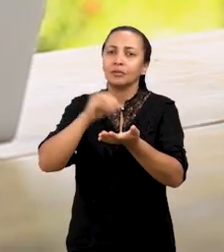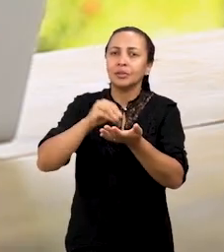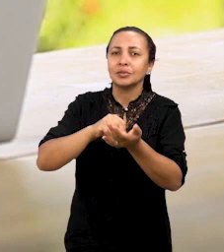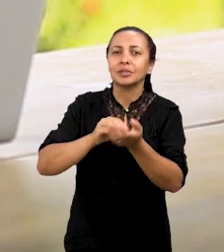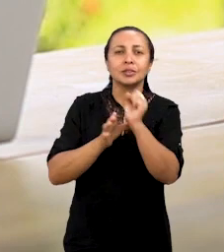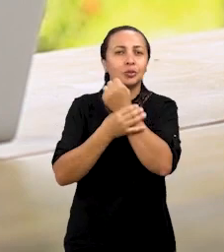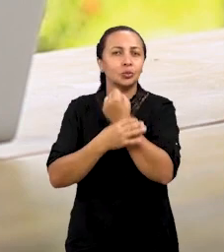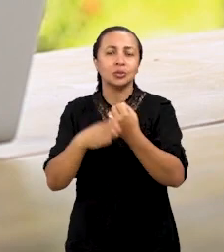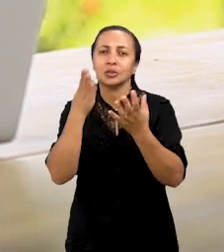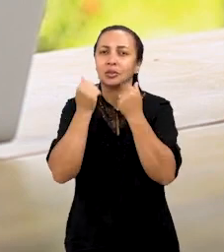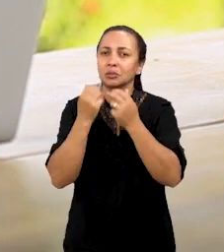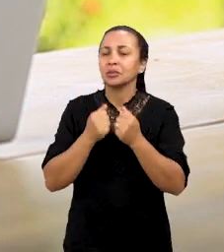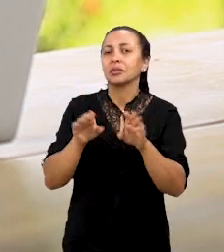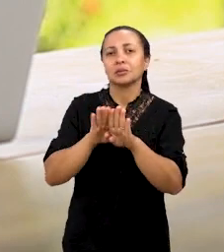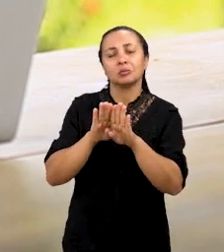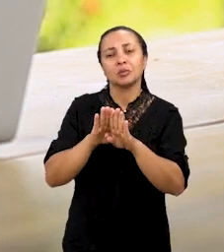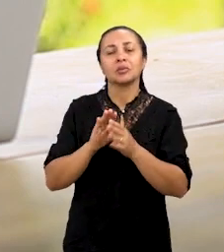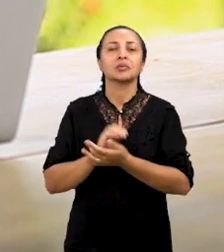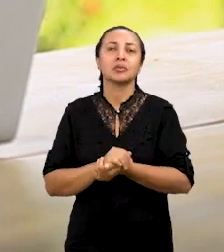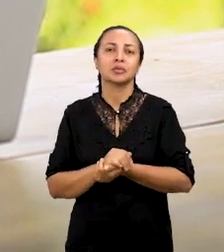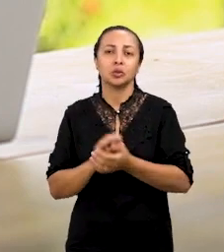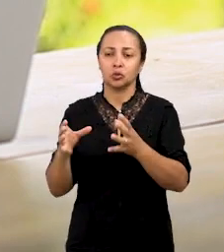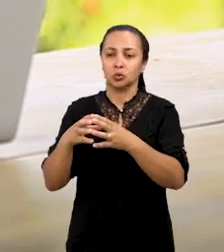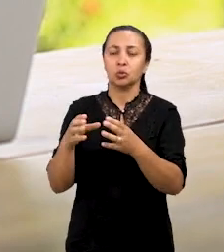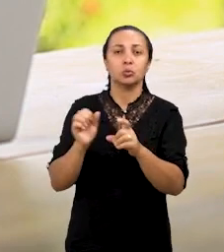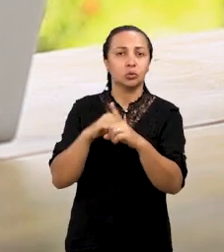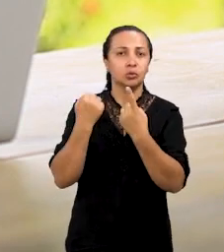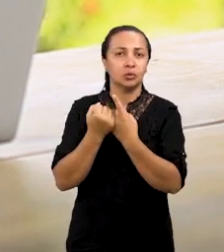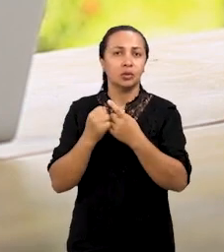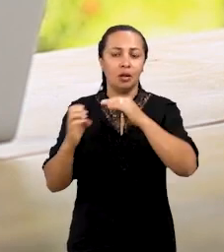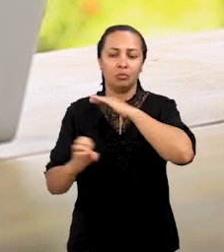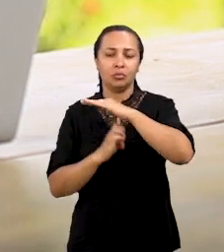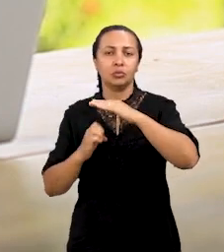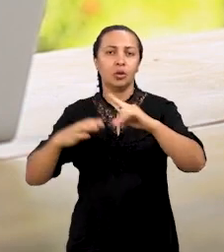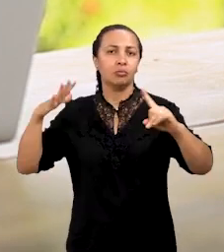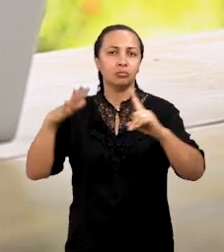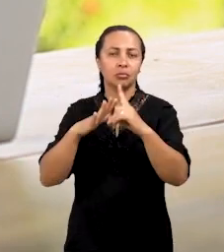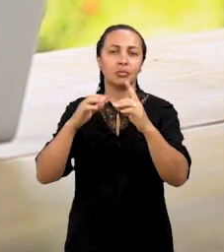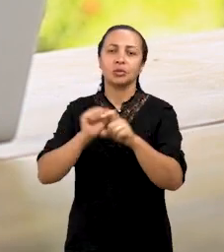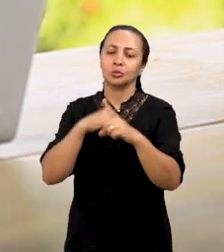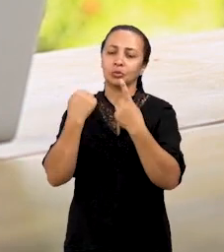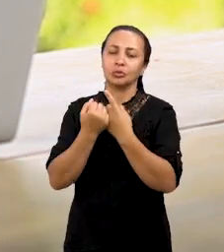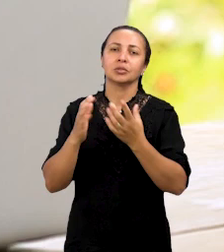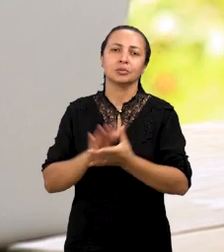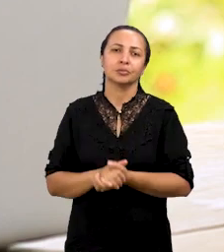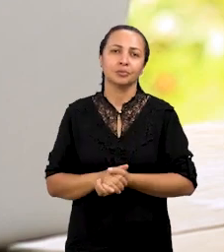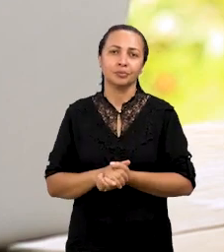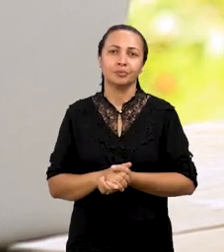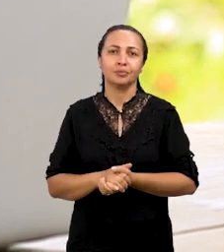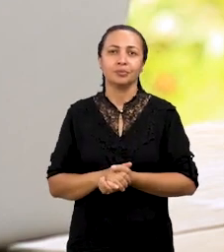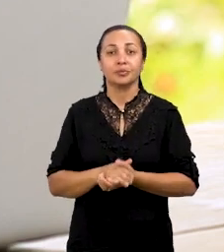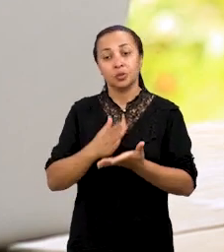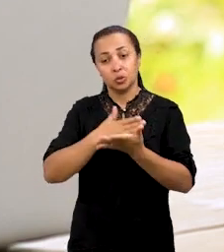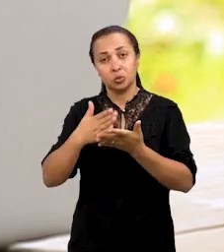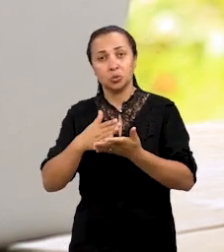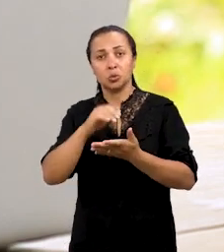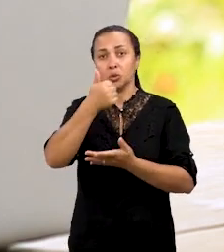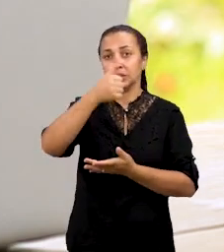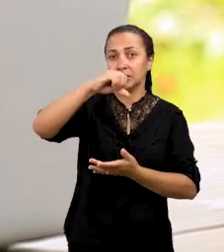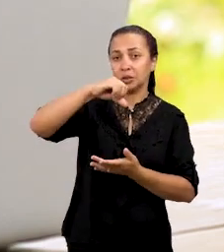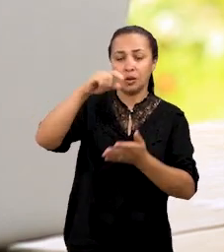parte de empreendedorismo social, que são empreendedorismos que causam impacto social na sociedade. Aí começou com 19